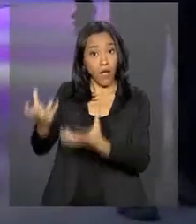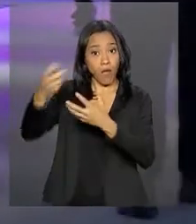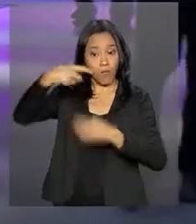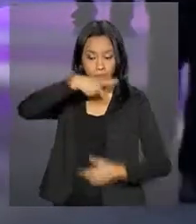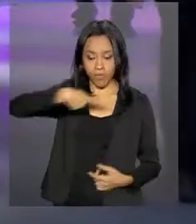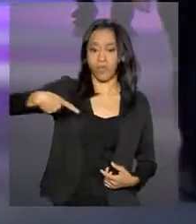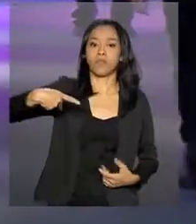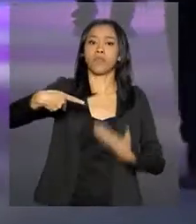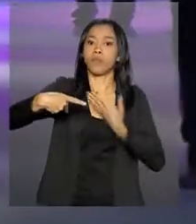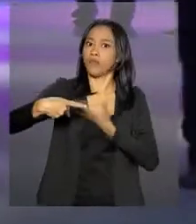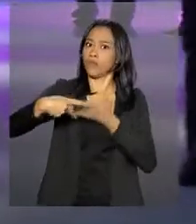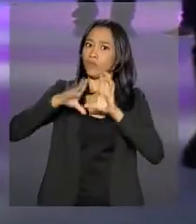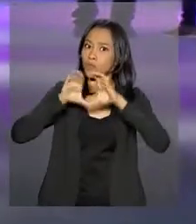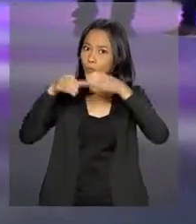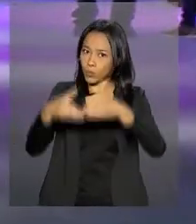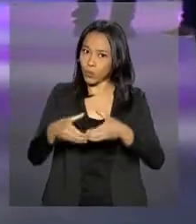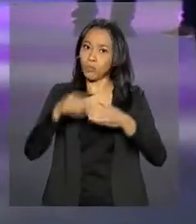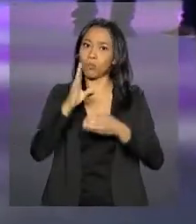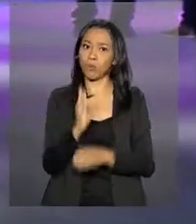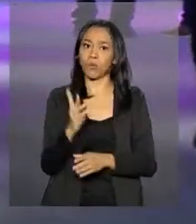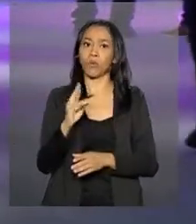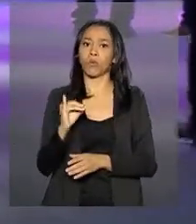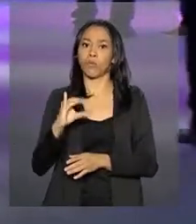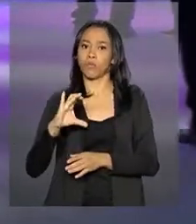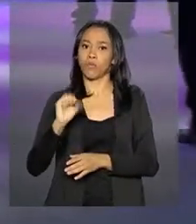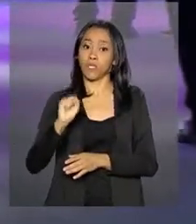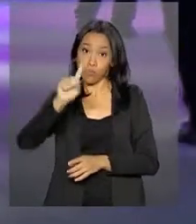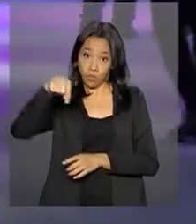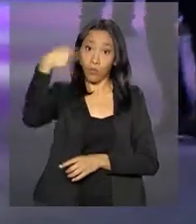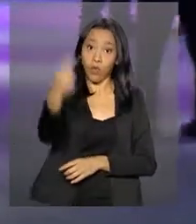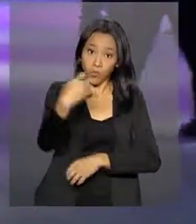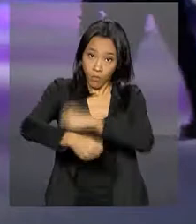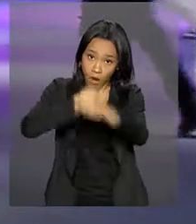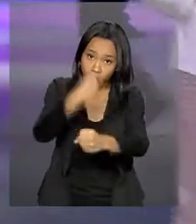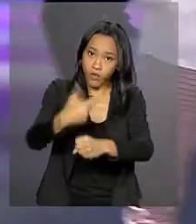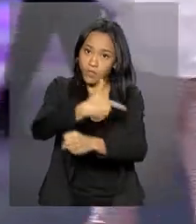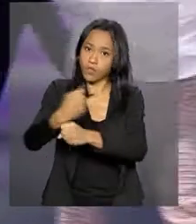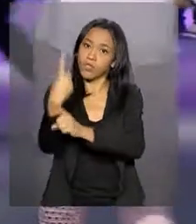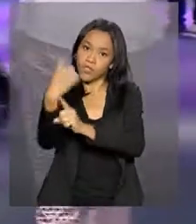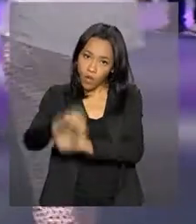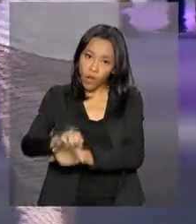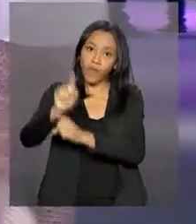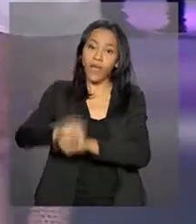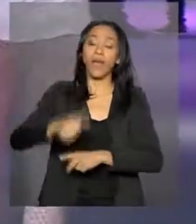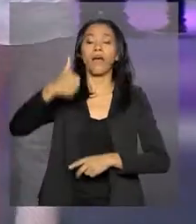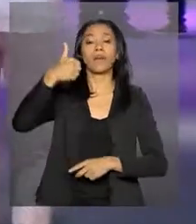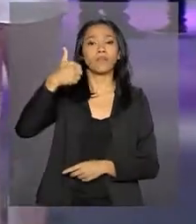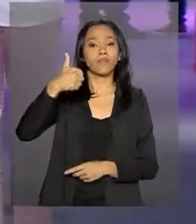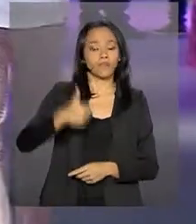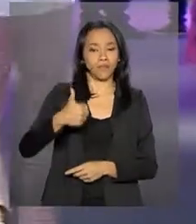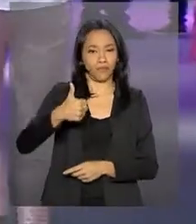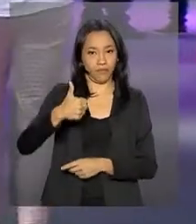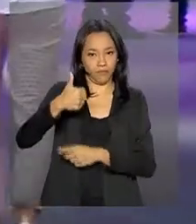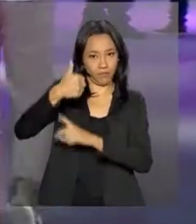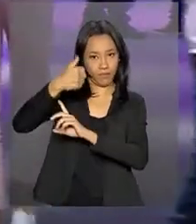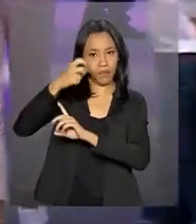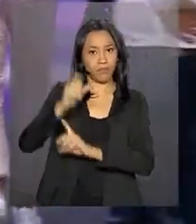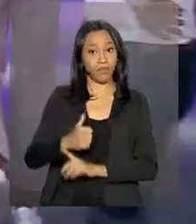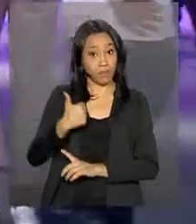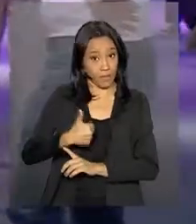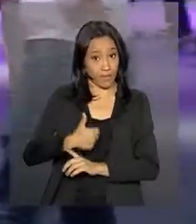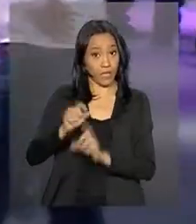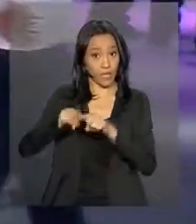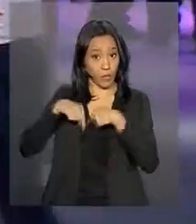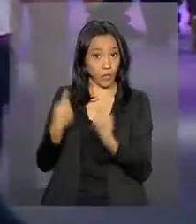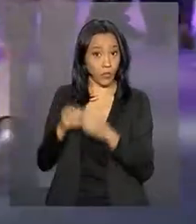rotativa do BRICS no ano que vem, quando vai sediar a 11ª cúpula do grupo. Pelas redes